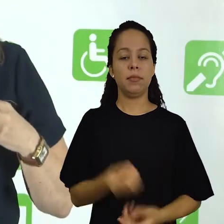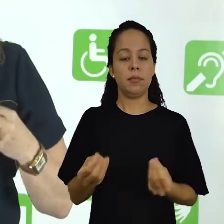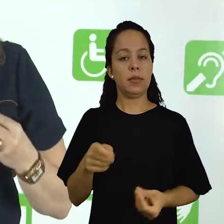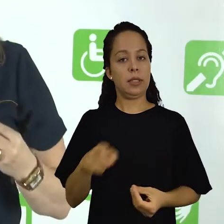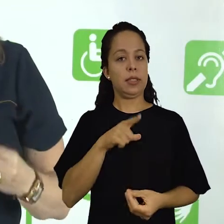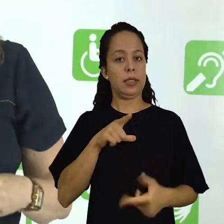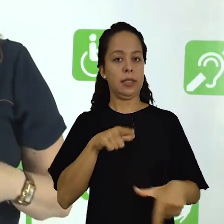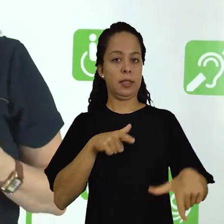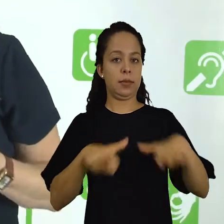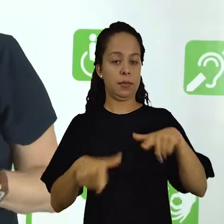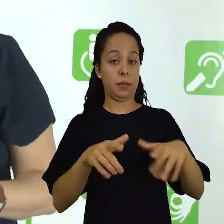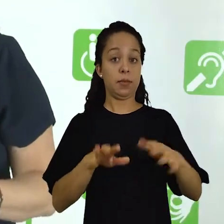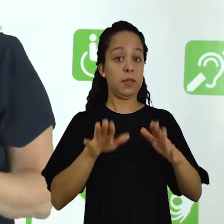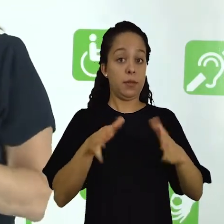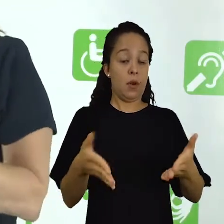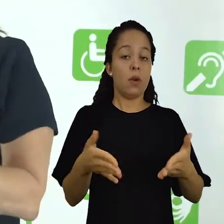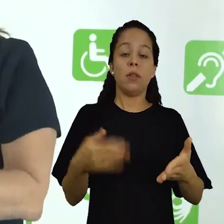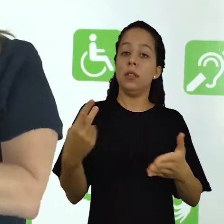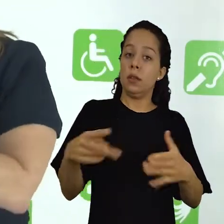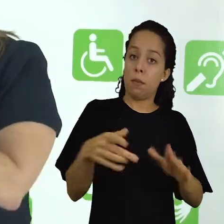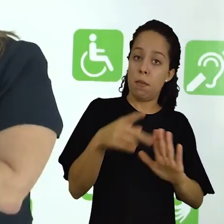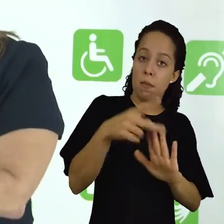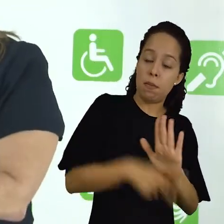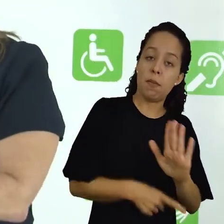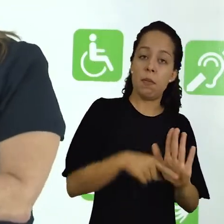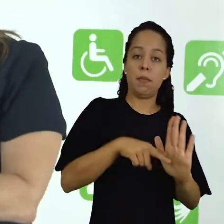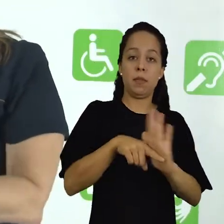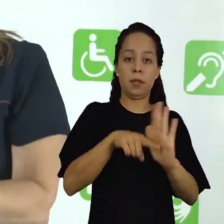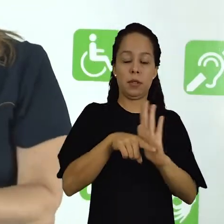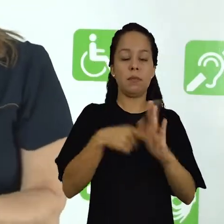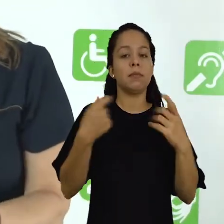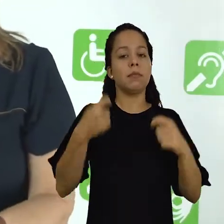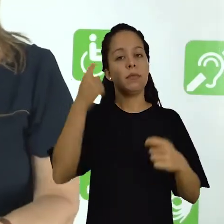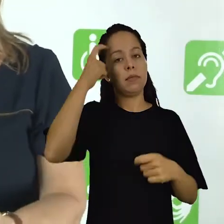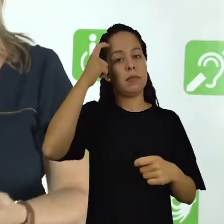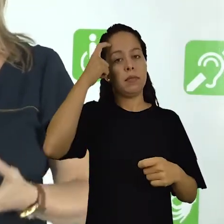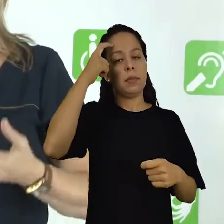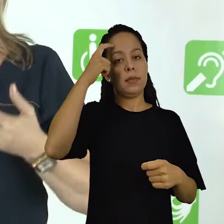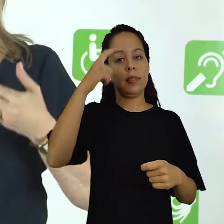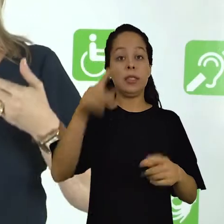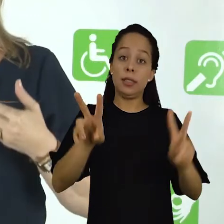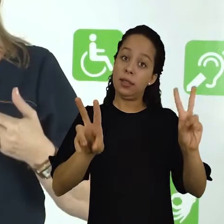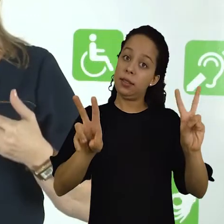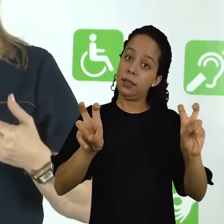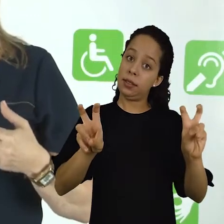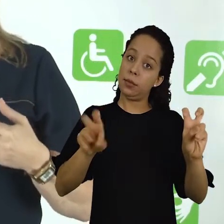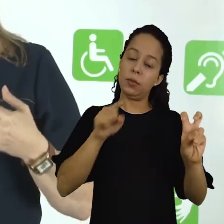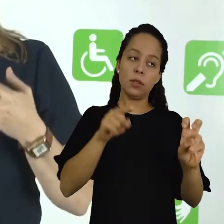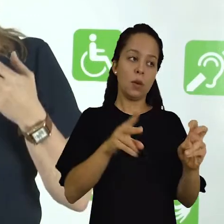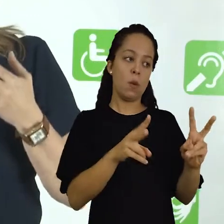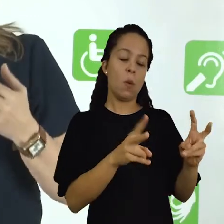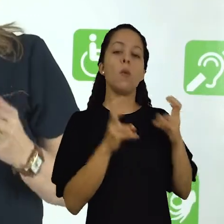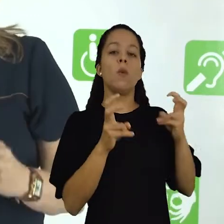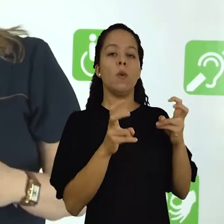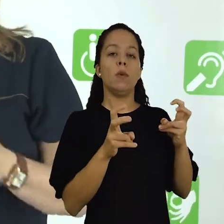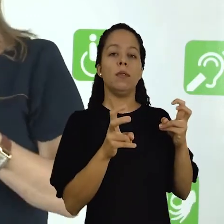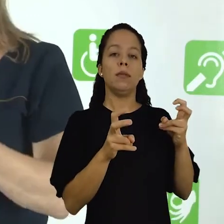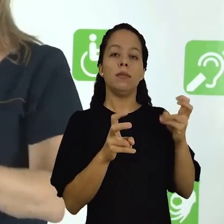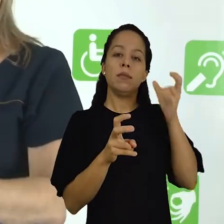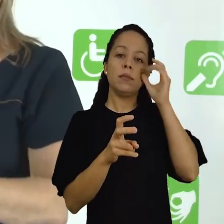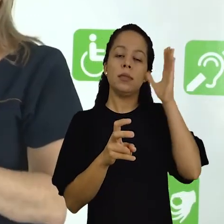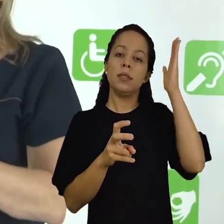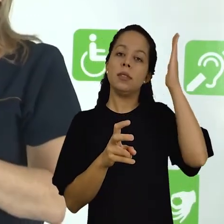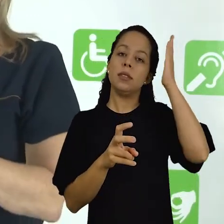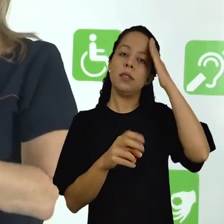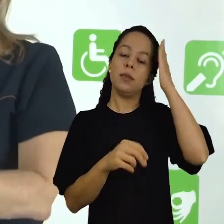para que você trabalhe o seu projeto de pesquisa, você tem que se identificar com o tema para que você queira